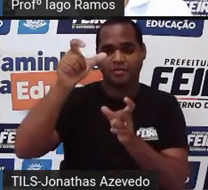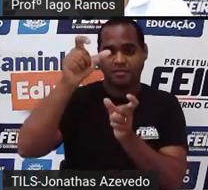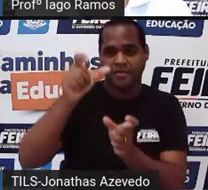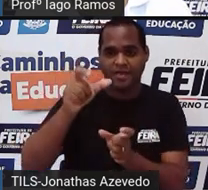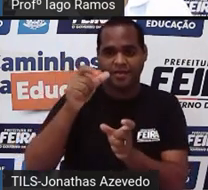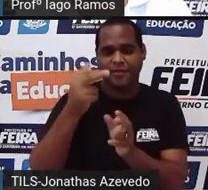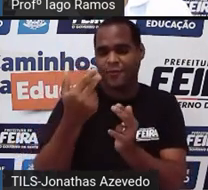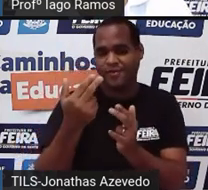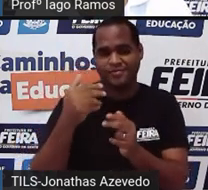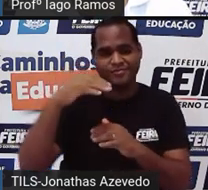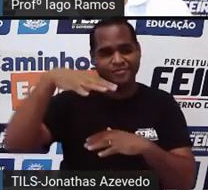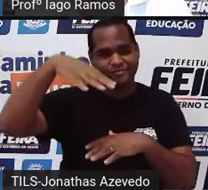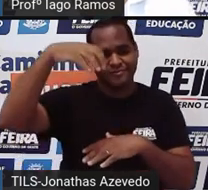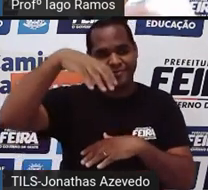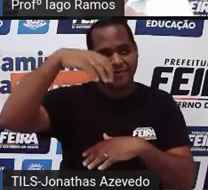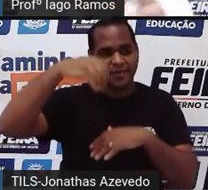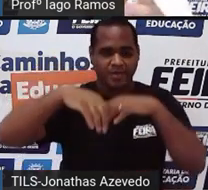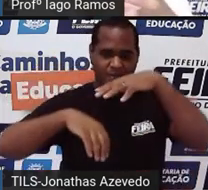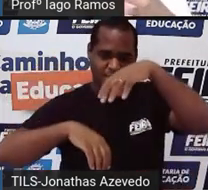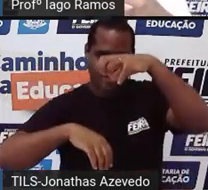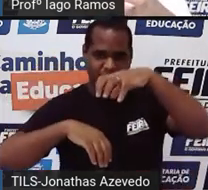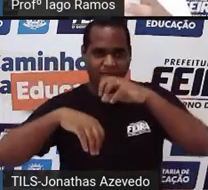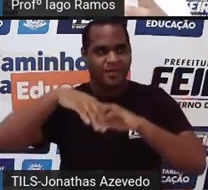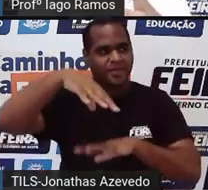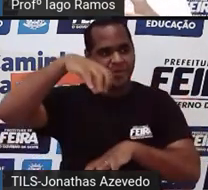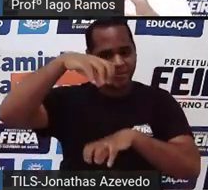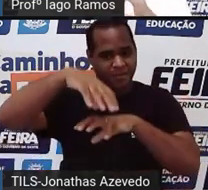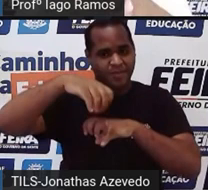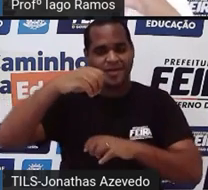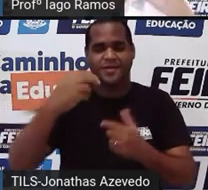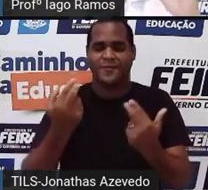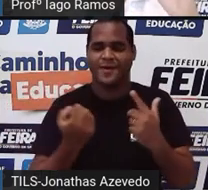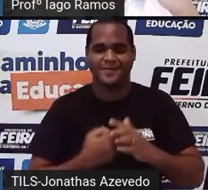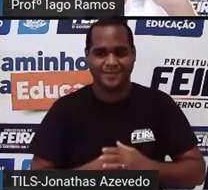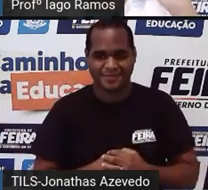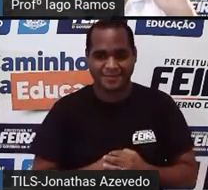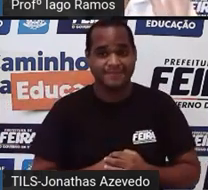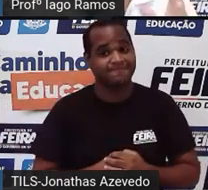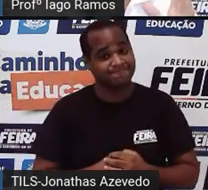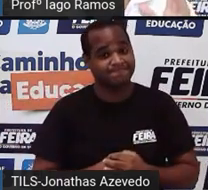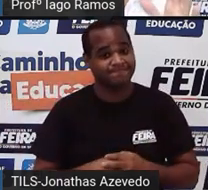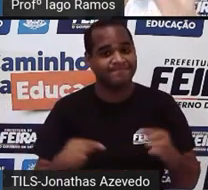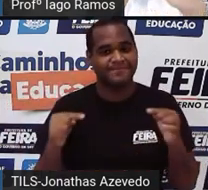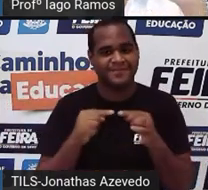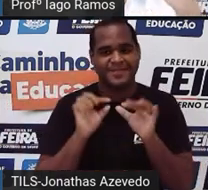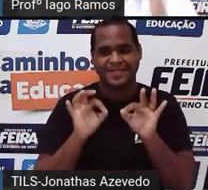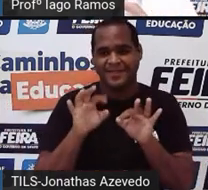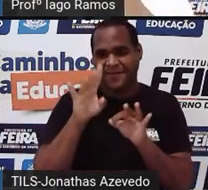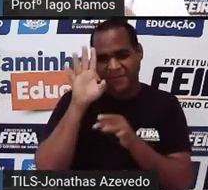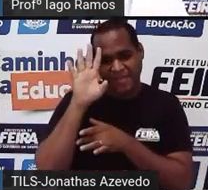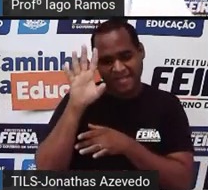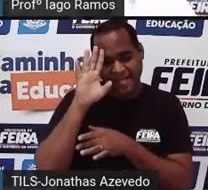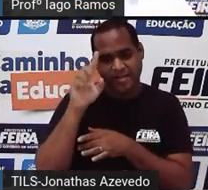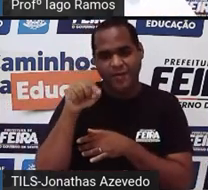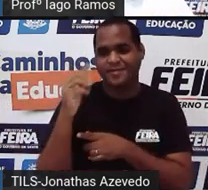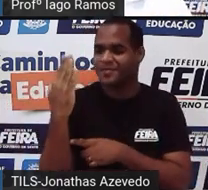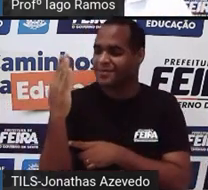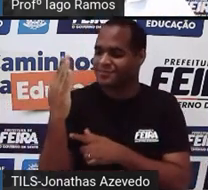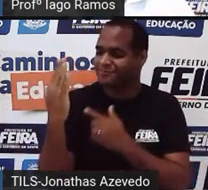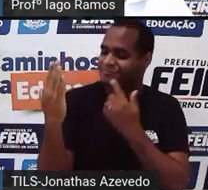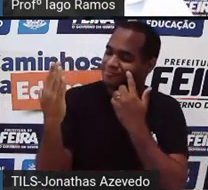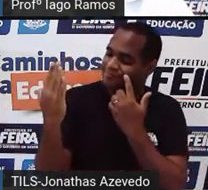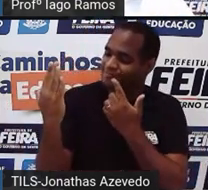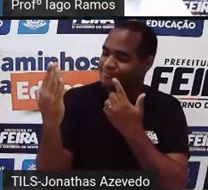frente dela né a frente da figura fica pra ela mesmo é justamente a gente pensar a gente olhando para um